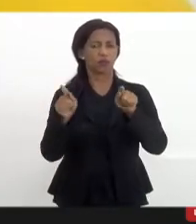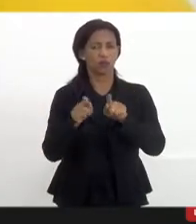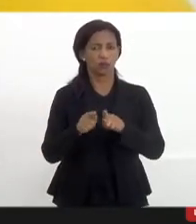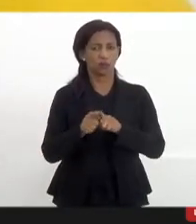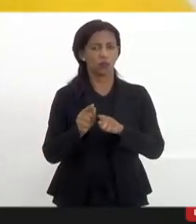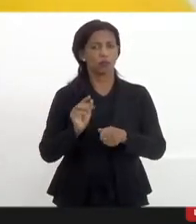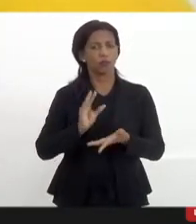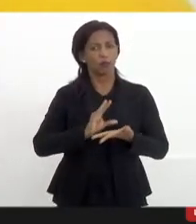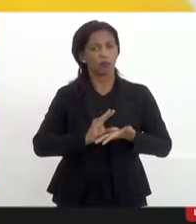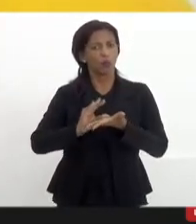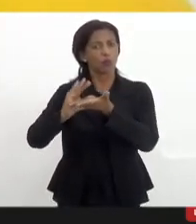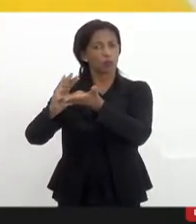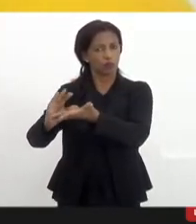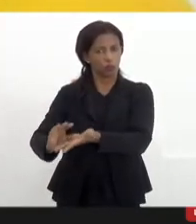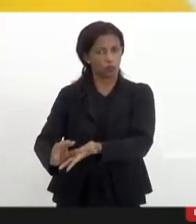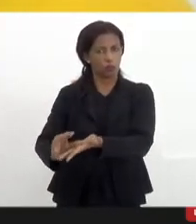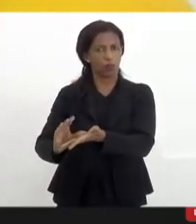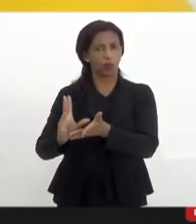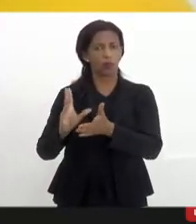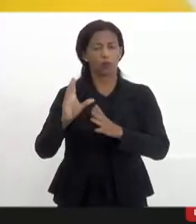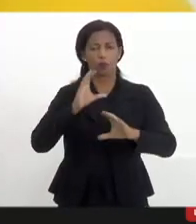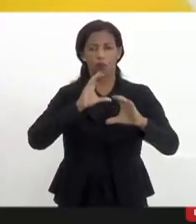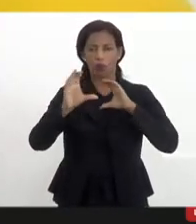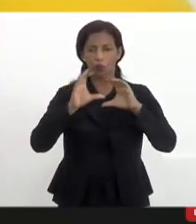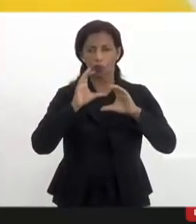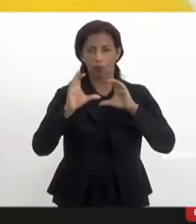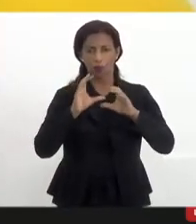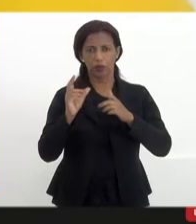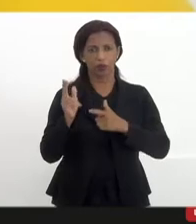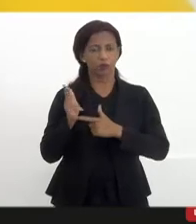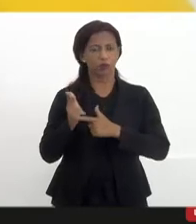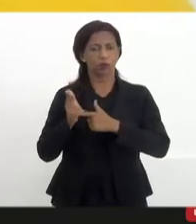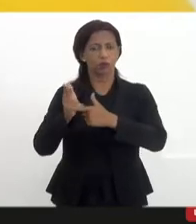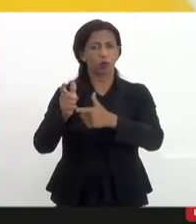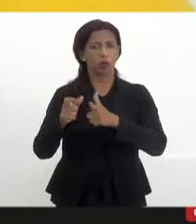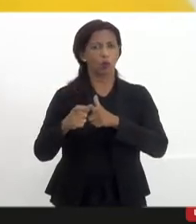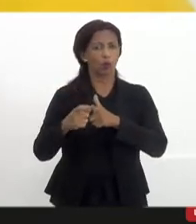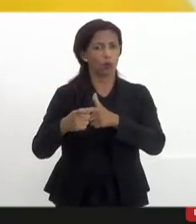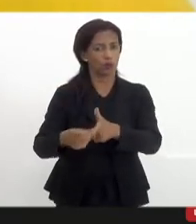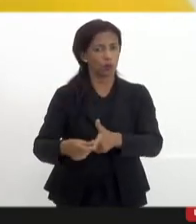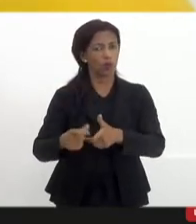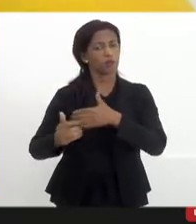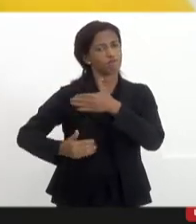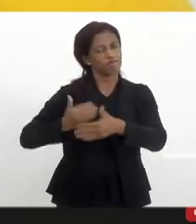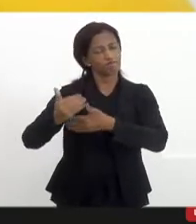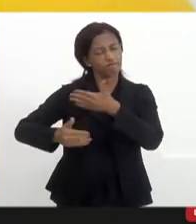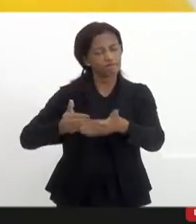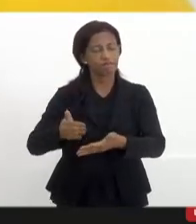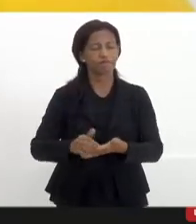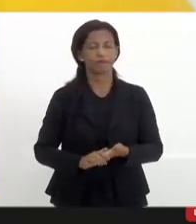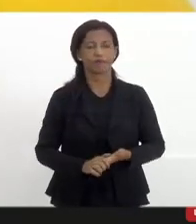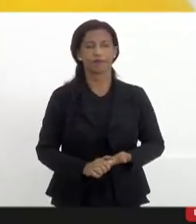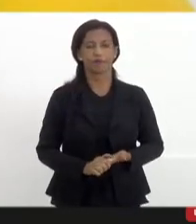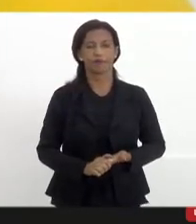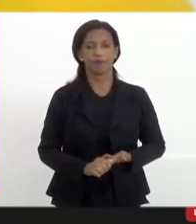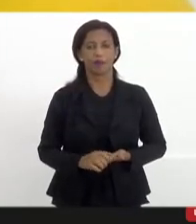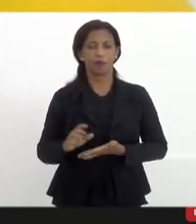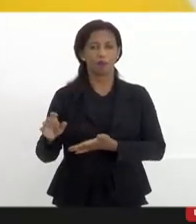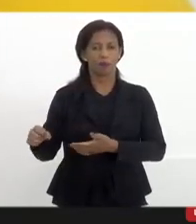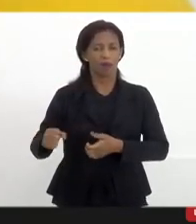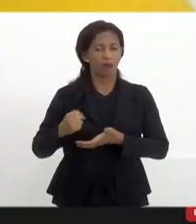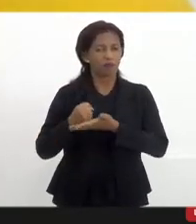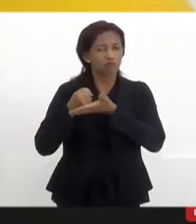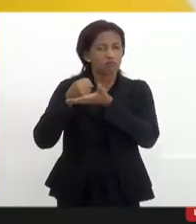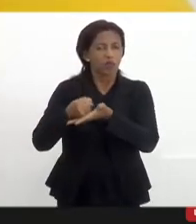contribuam com o financiamento da comunicação comunitária. A gente já vai conseguir avançar muito para fortalecer